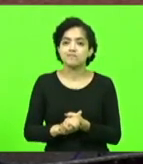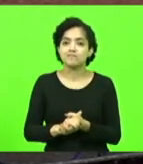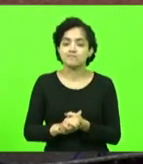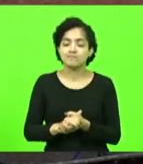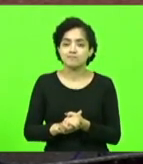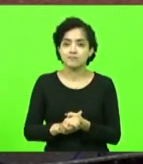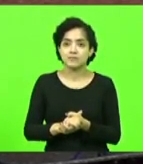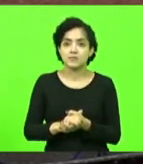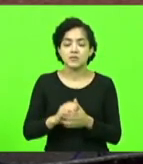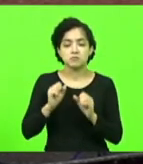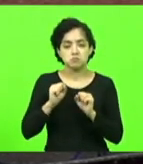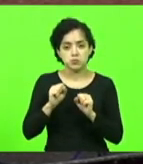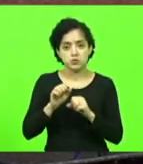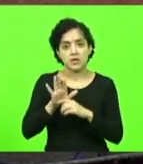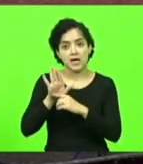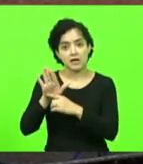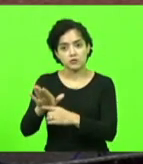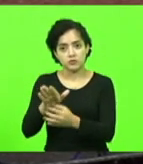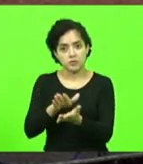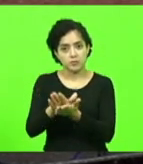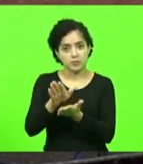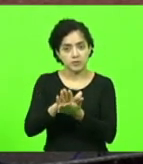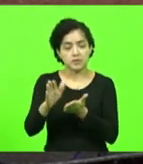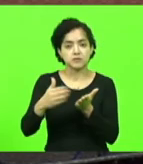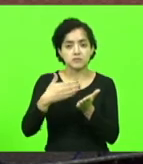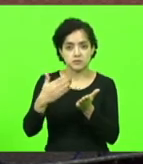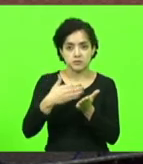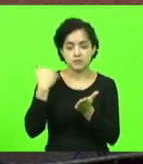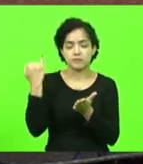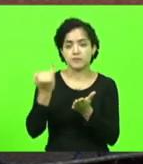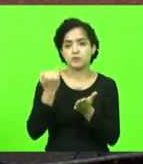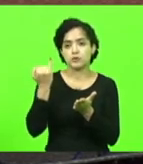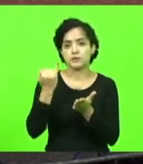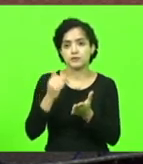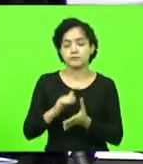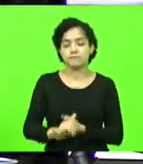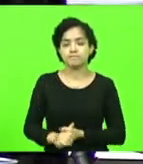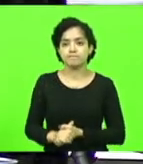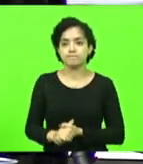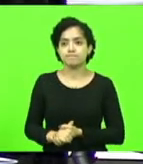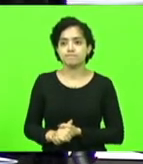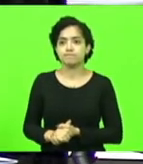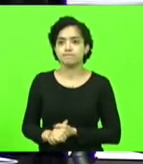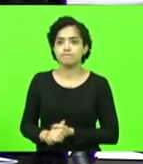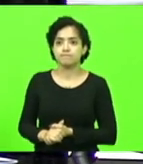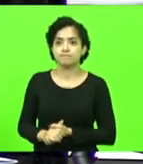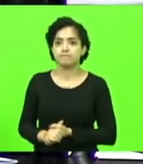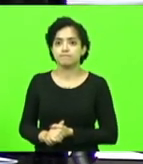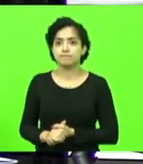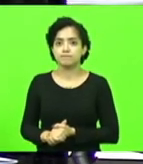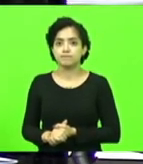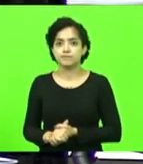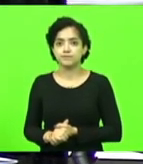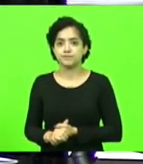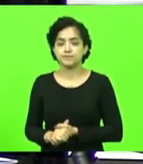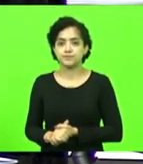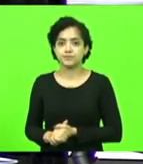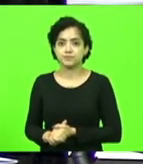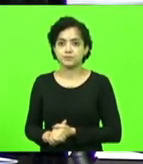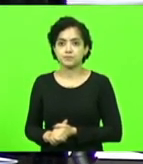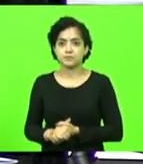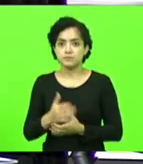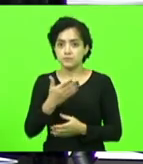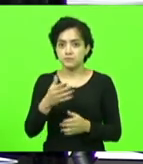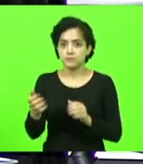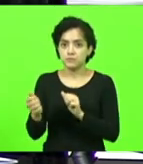se nós pudermos ajudar a publicação desse livro, é muito importante. Obrigado. Obrigado, deputado Silvio. Estou aqui ao lado da deputada Marlene Fengler, que é